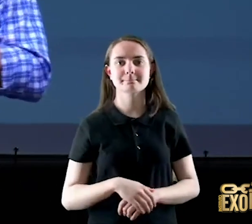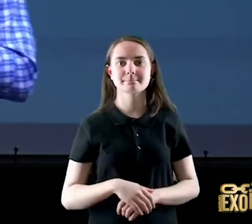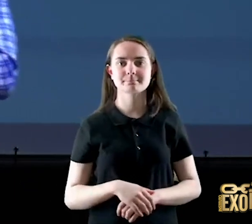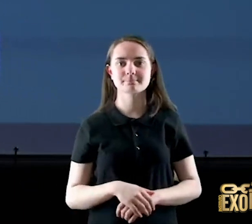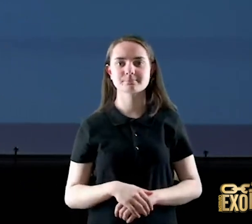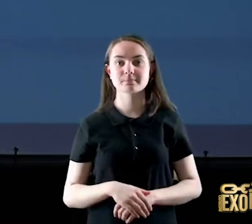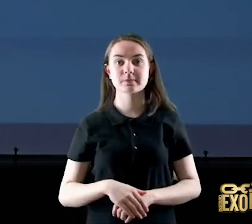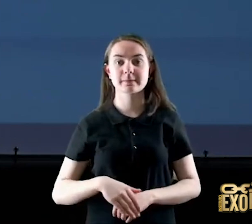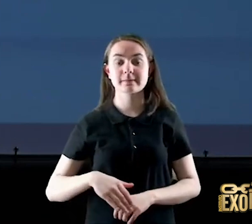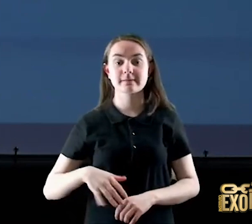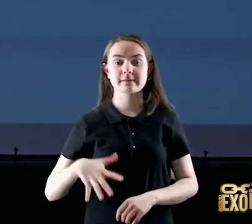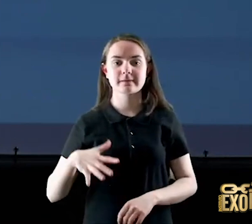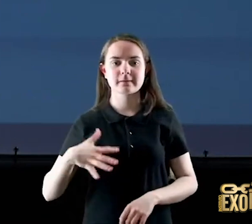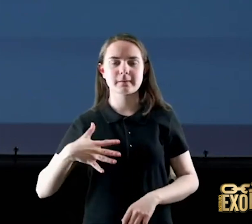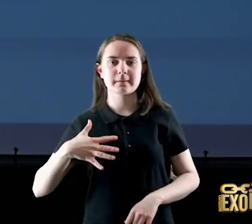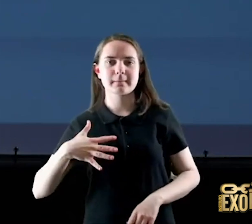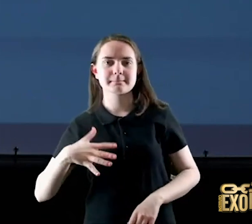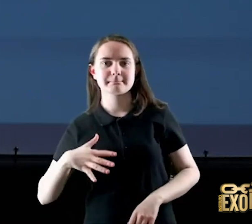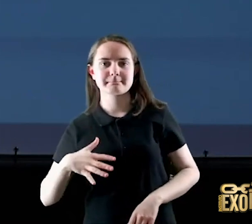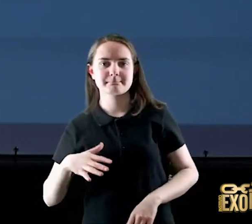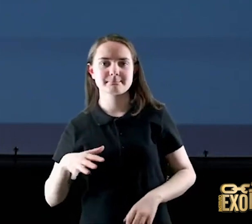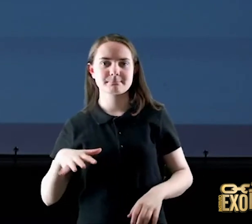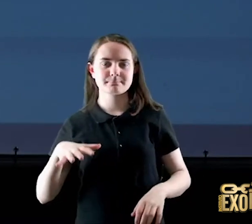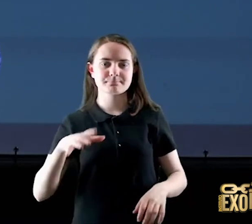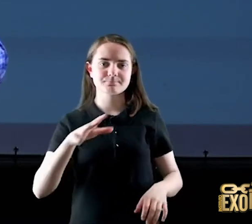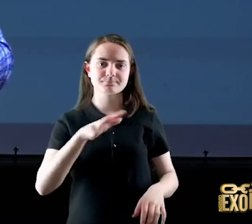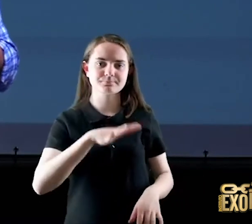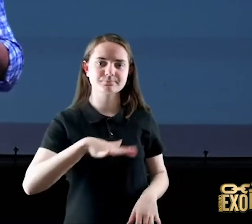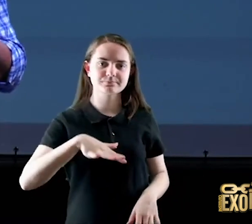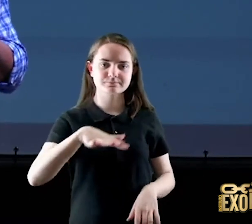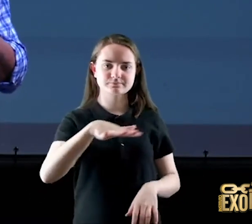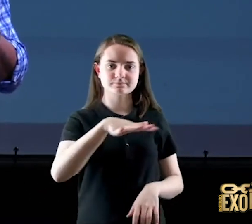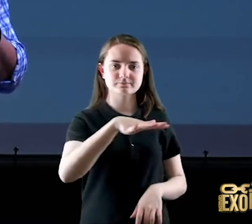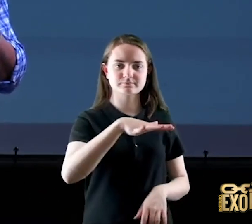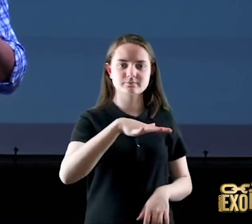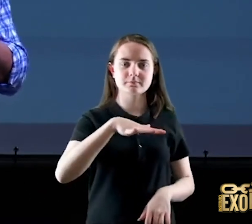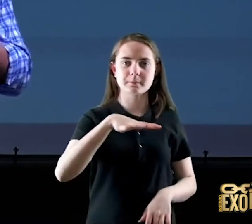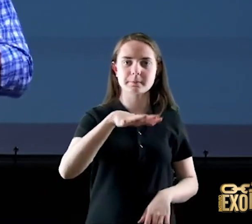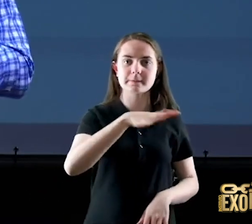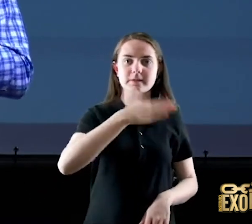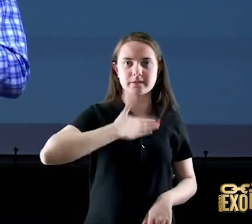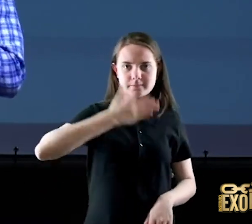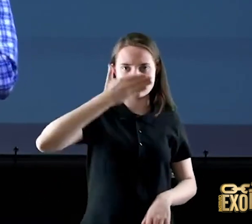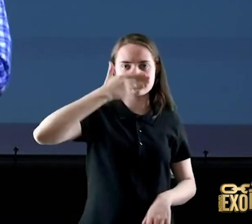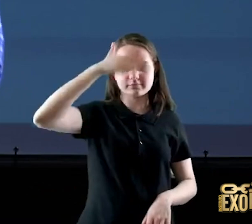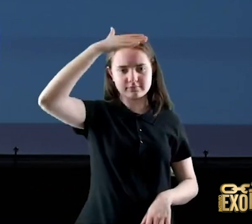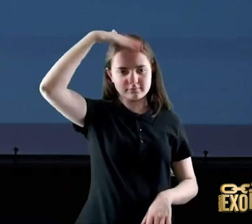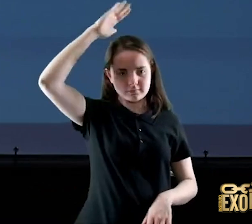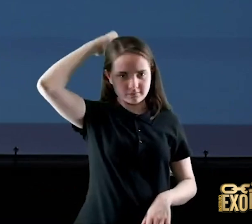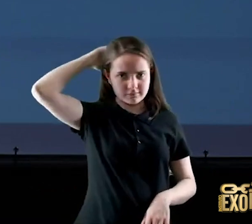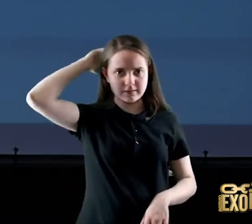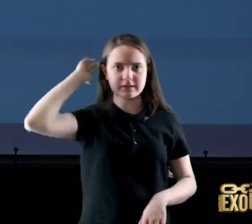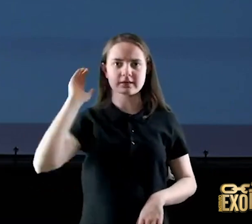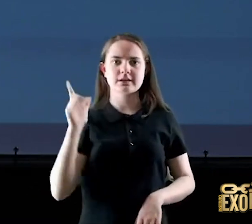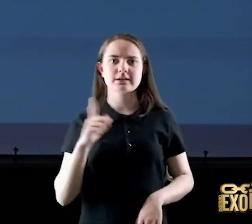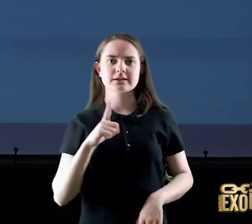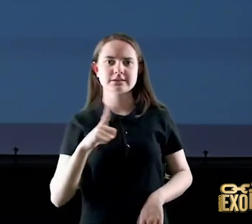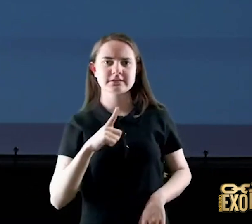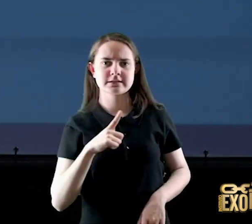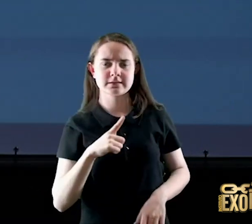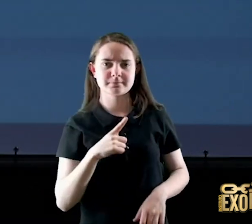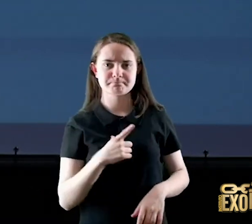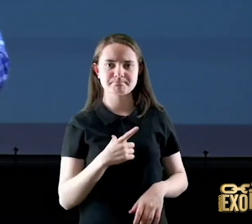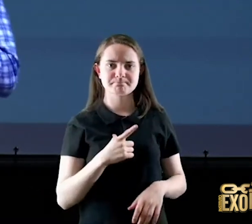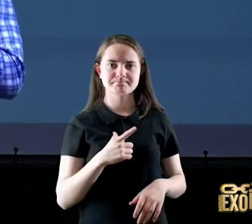terrorista da Síria o exército do Estado Islâmico se escondeu há anos anos